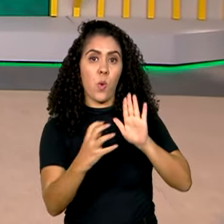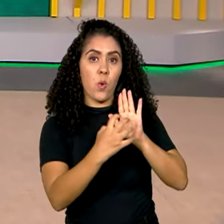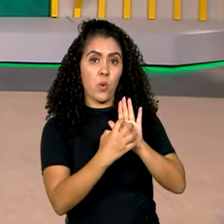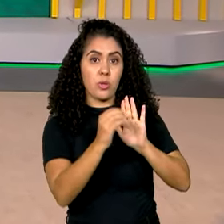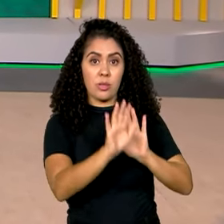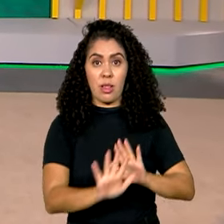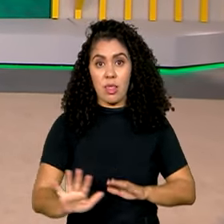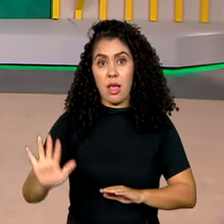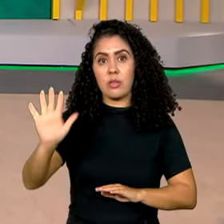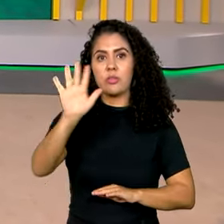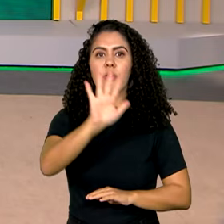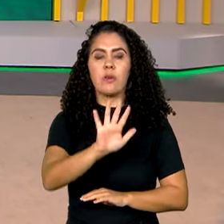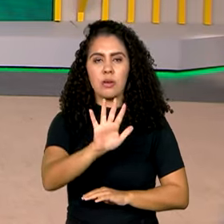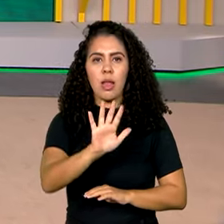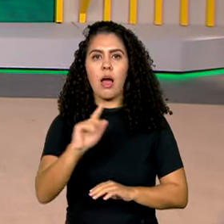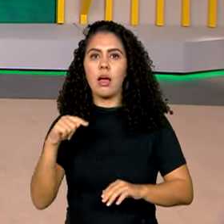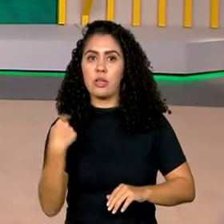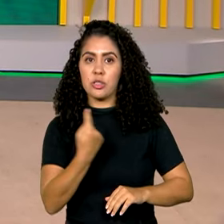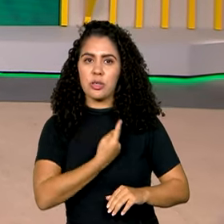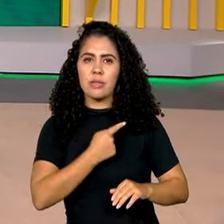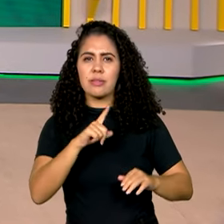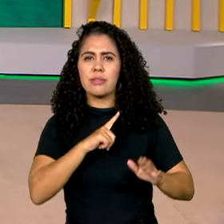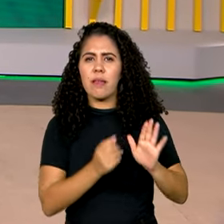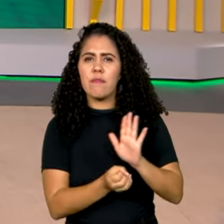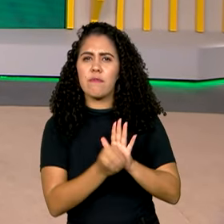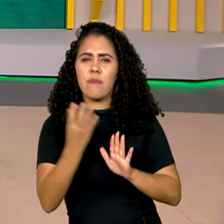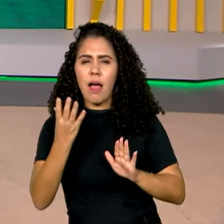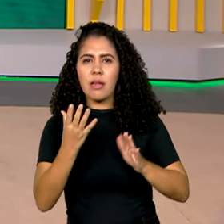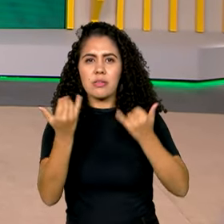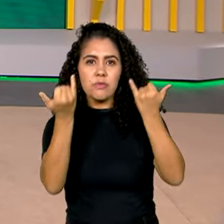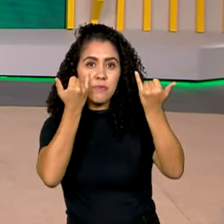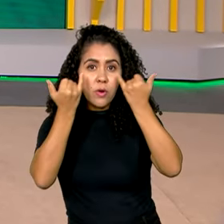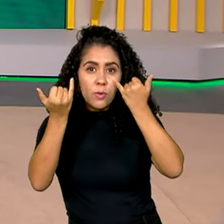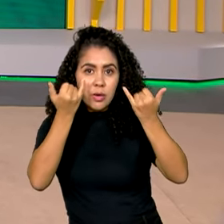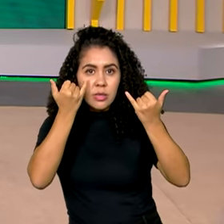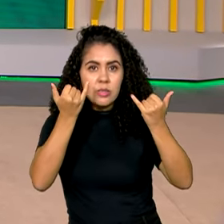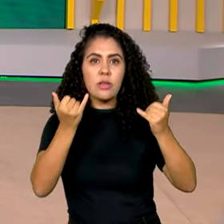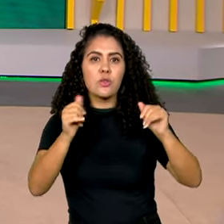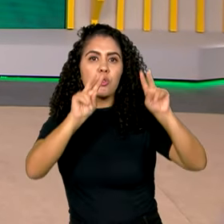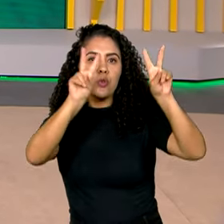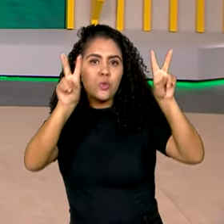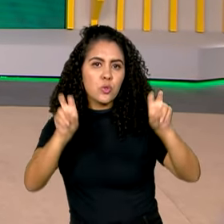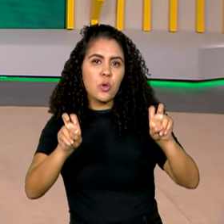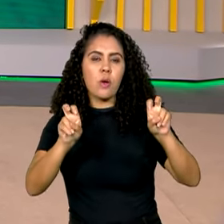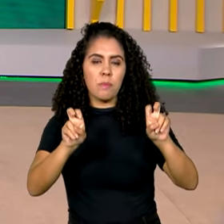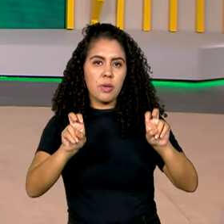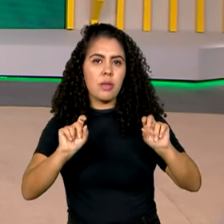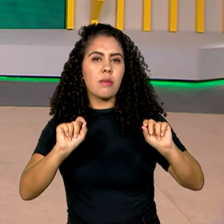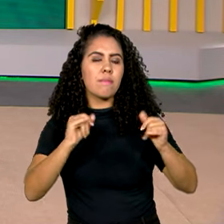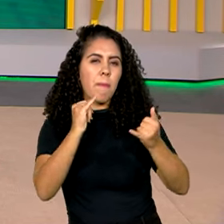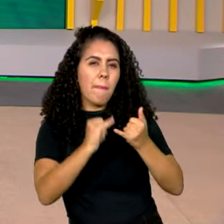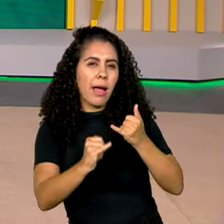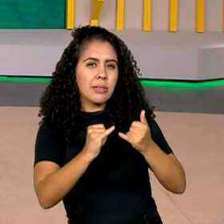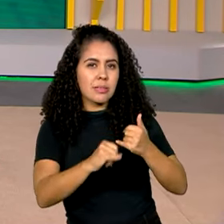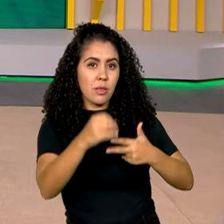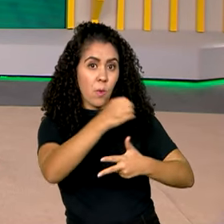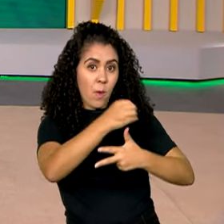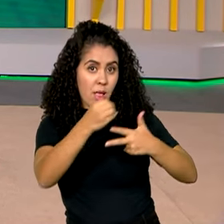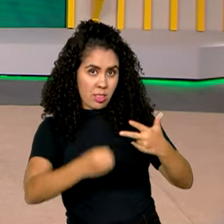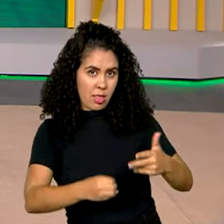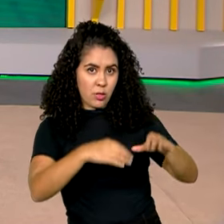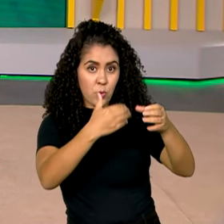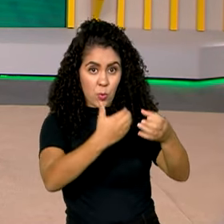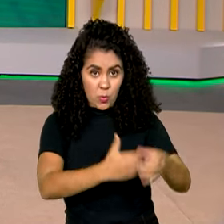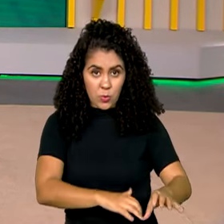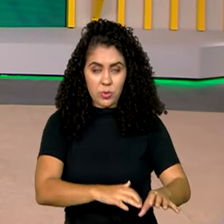mostramos aqui no canal GOV uma série de matérias sobre diferentes aspectos envolvendo o chamado Enem dos concursos.